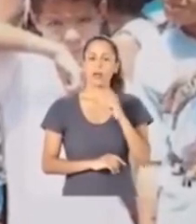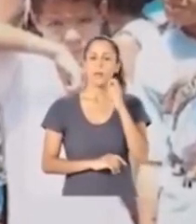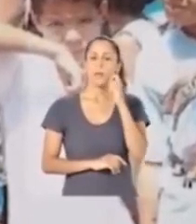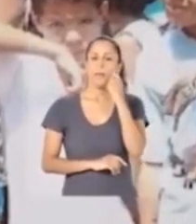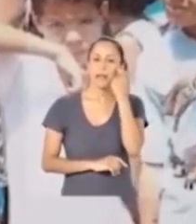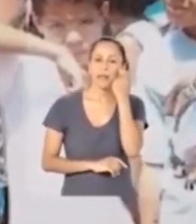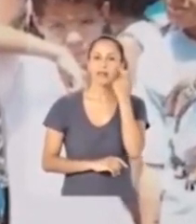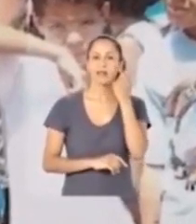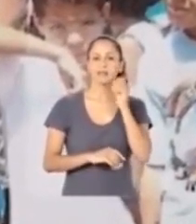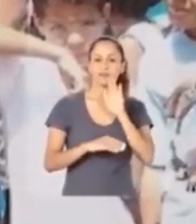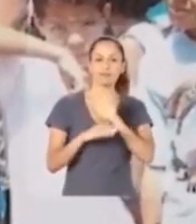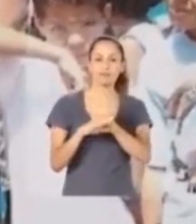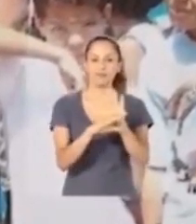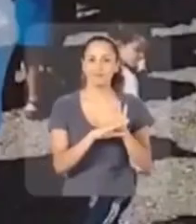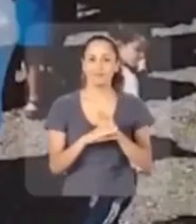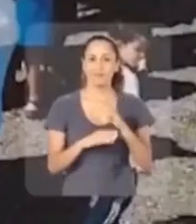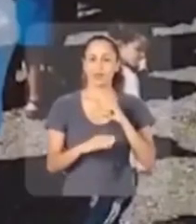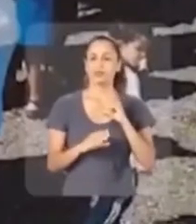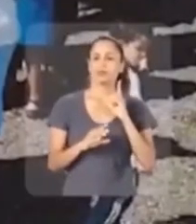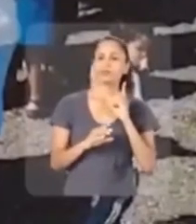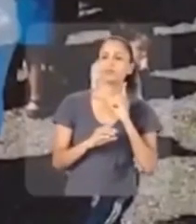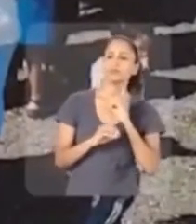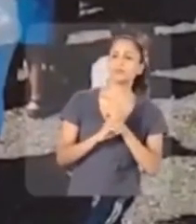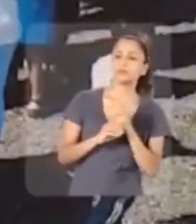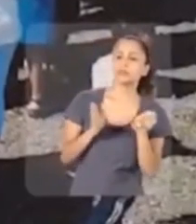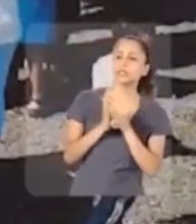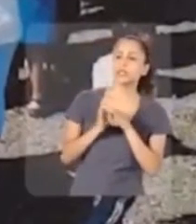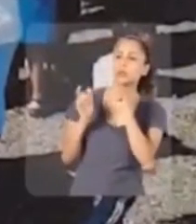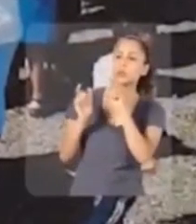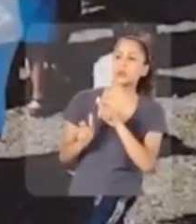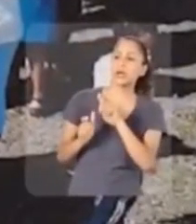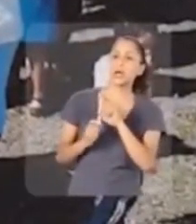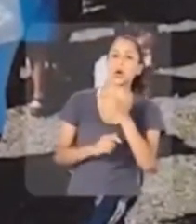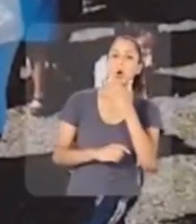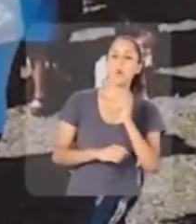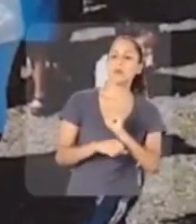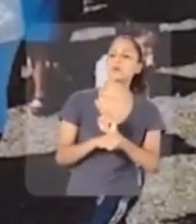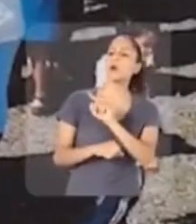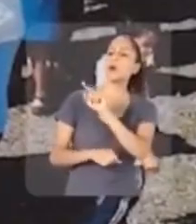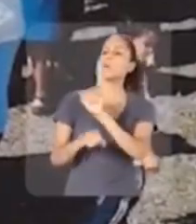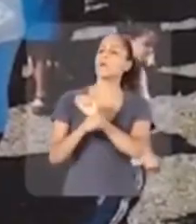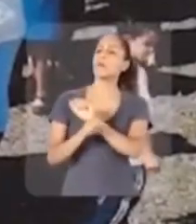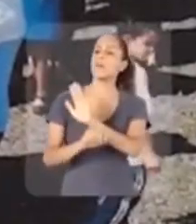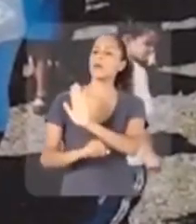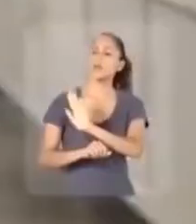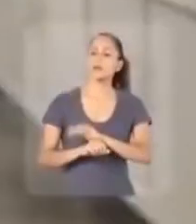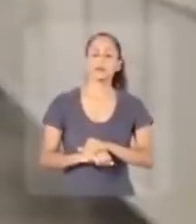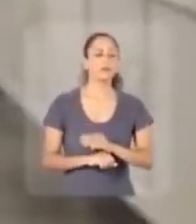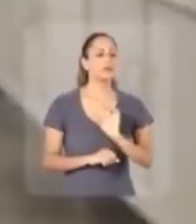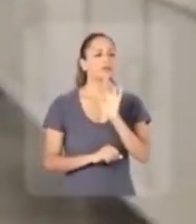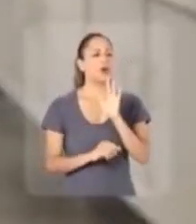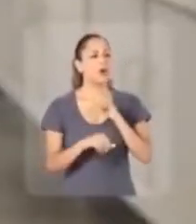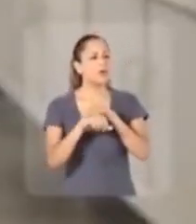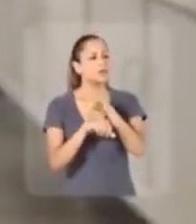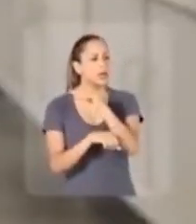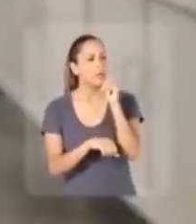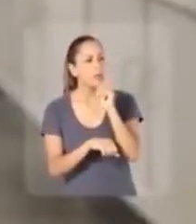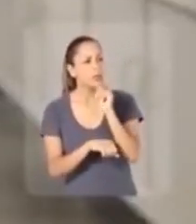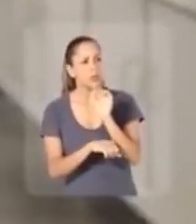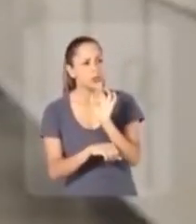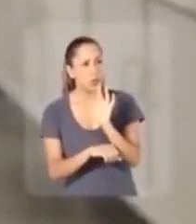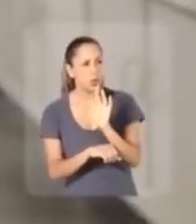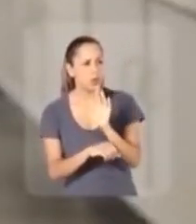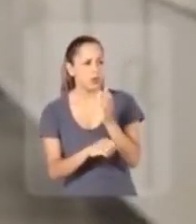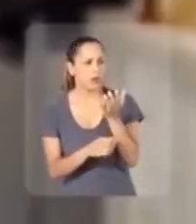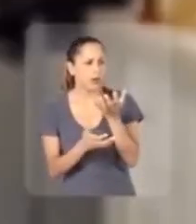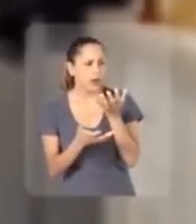comunidade. Quando cheguei lá na porta, naquele mesmo instante que eu fui entrando, o segurança me parou. Aí eu falei, não, não, não, eu só queria falar com aquela senhora ali, com aquela